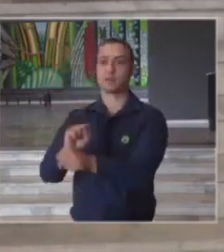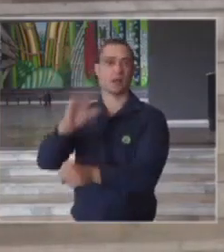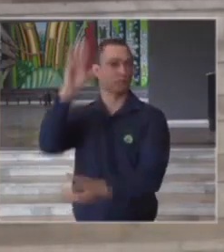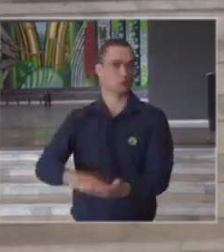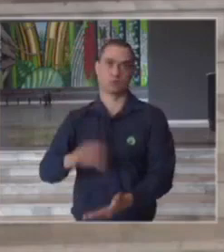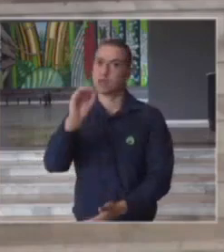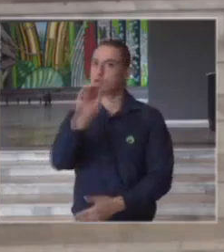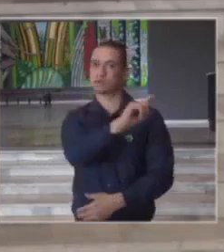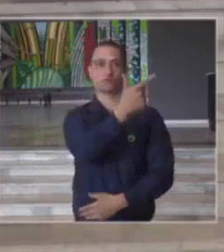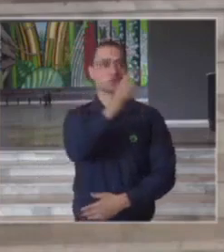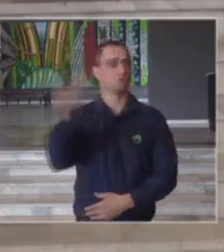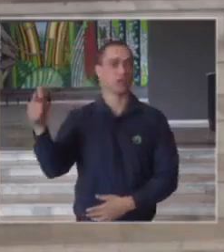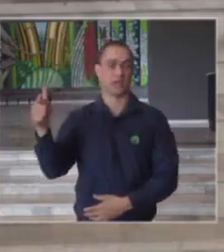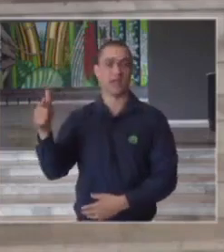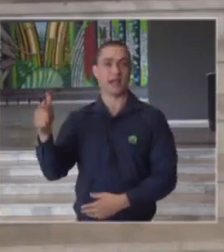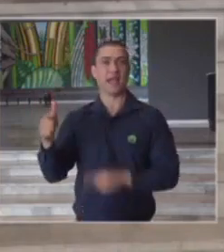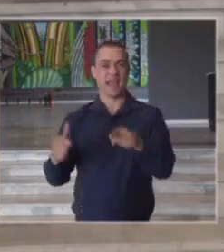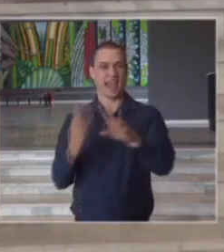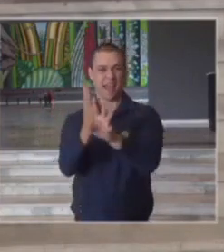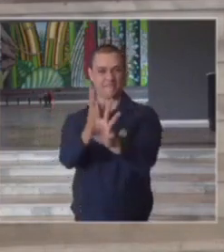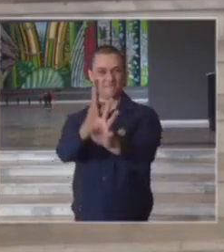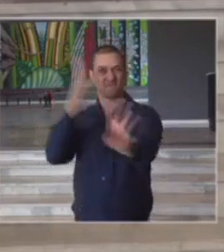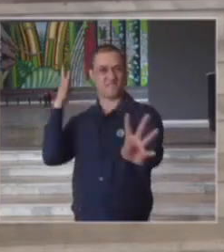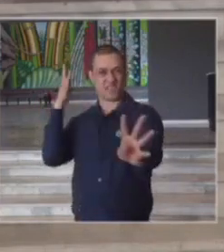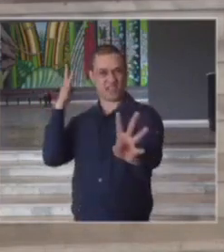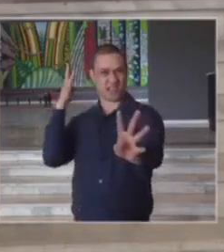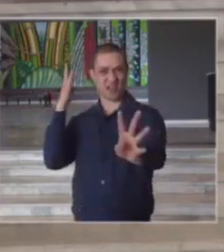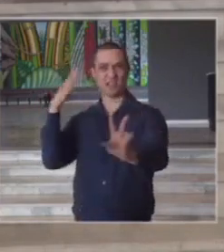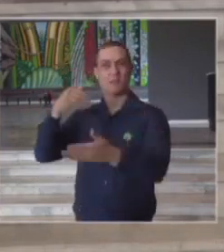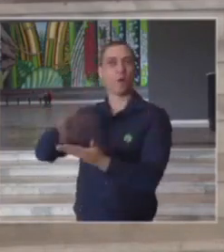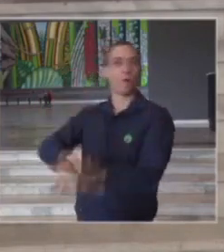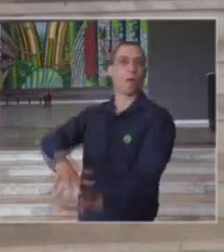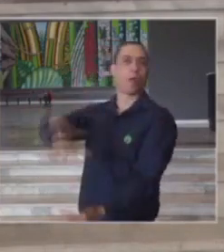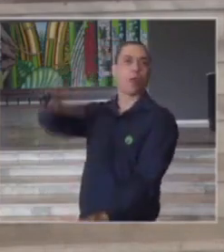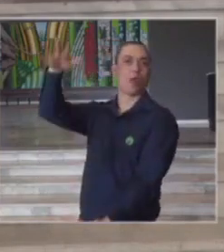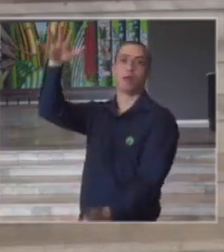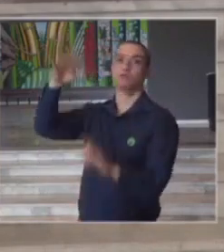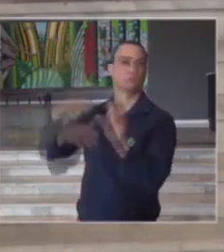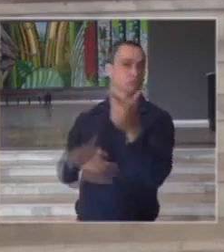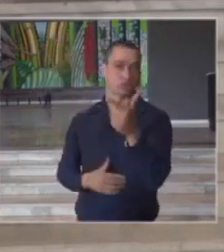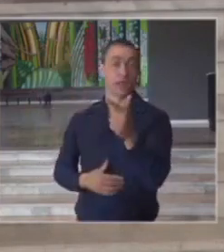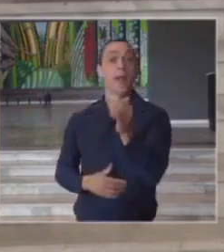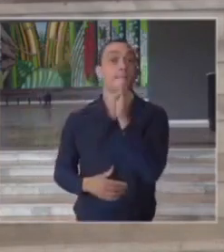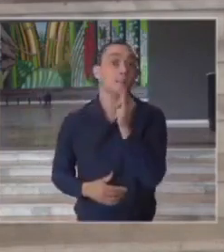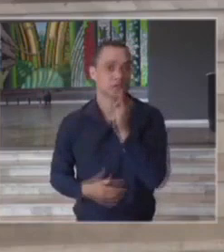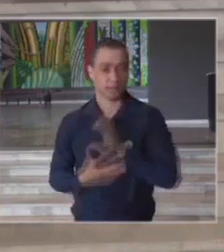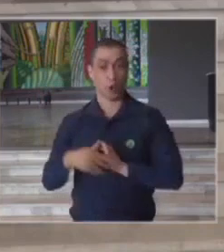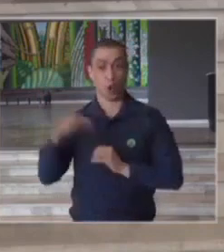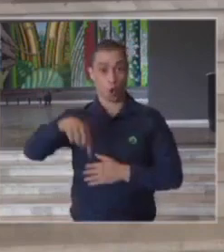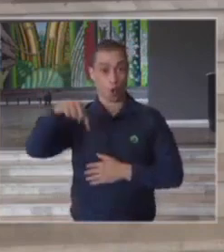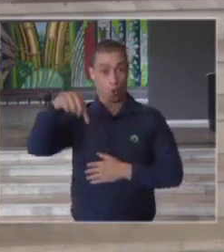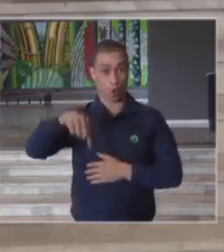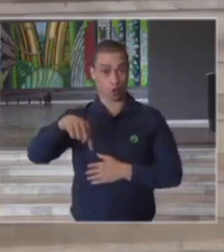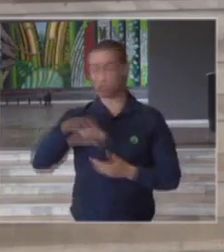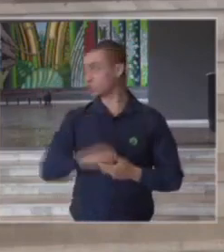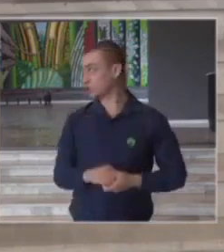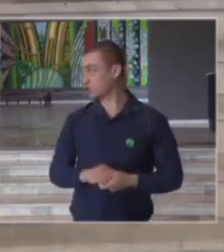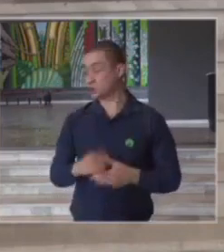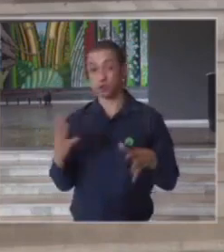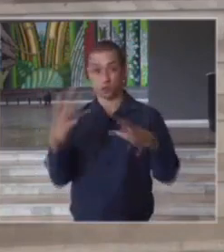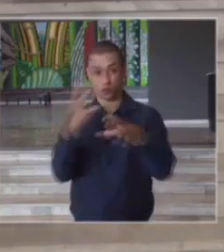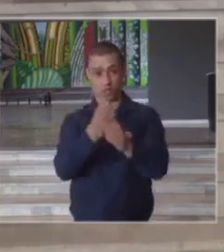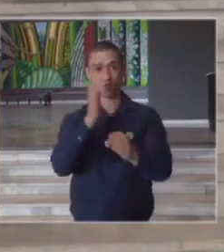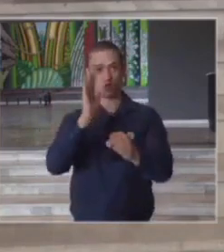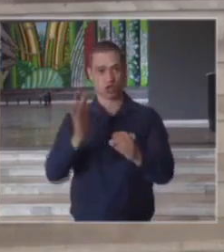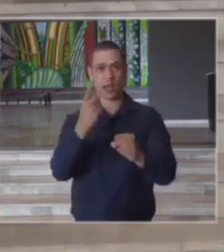não existe uma fila para a realização de exames por exemplo no dia de hoje foram